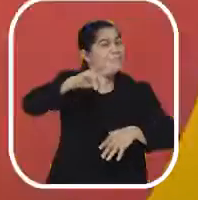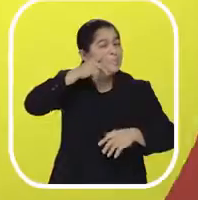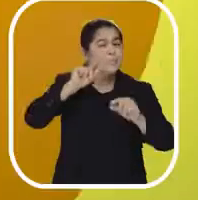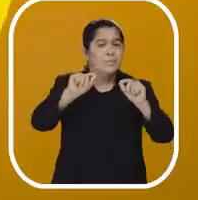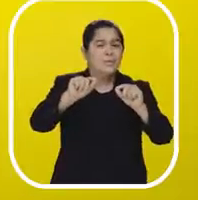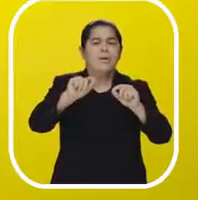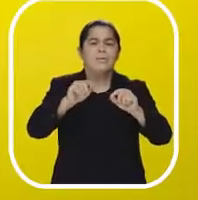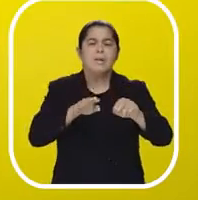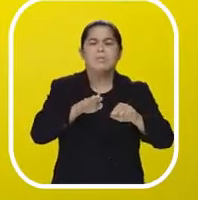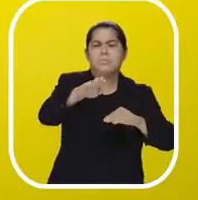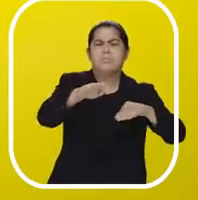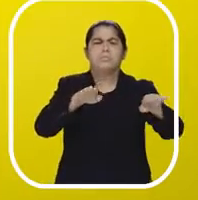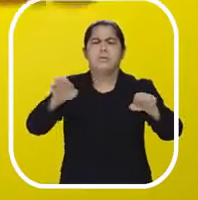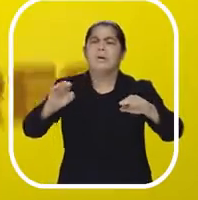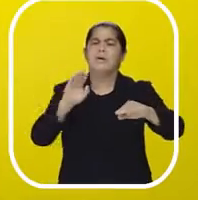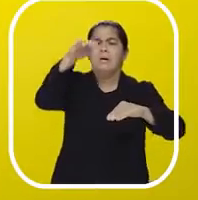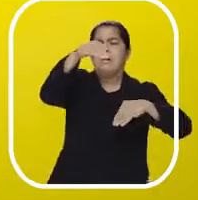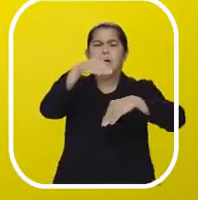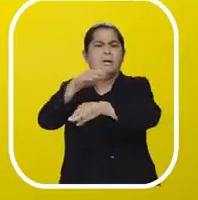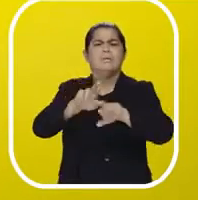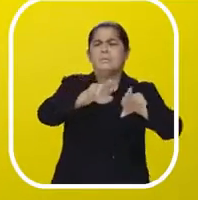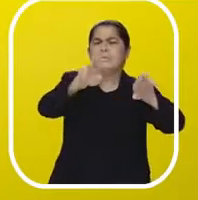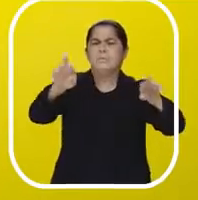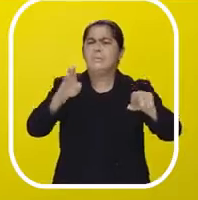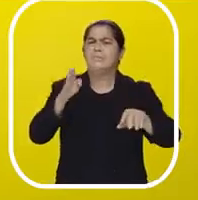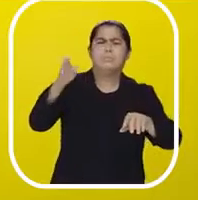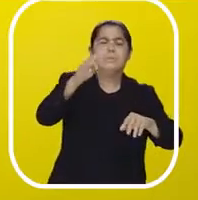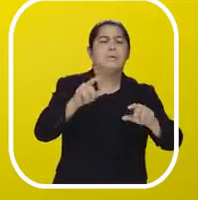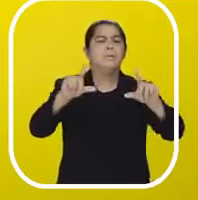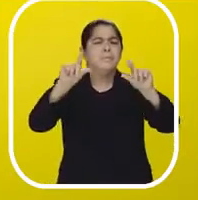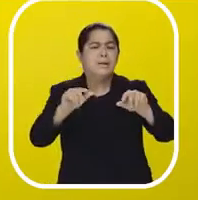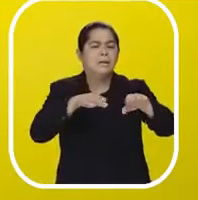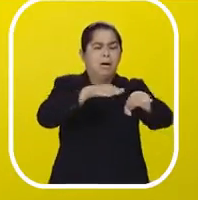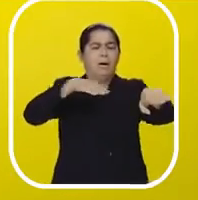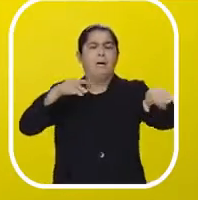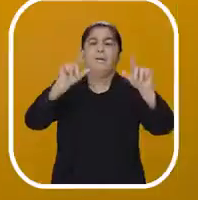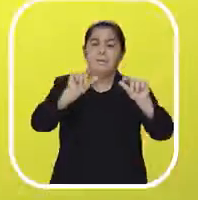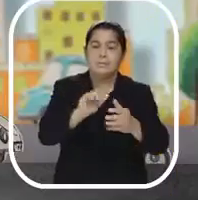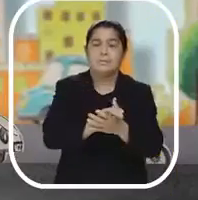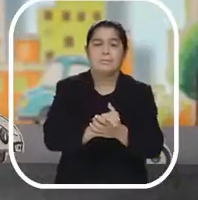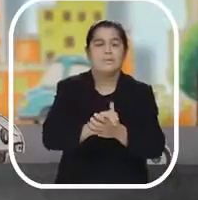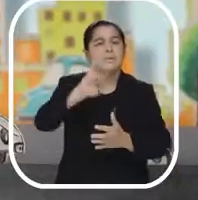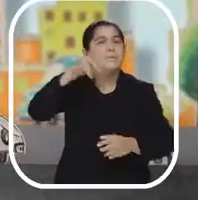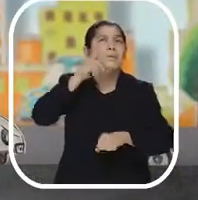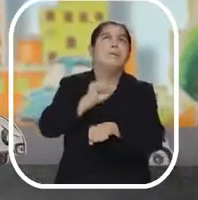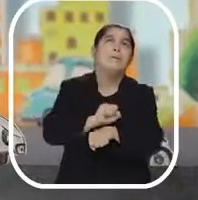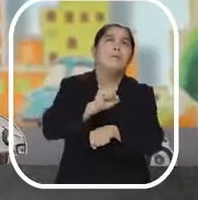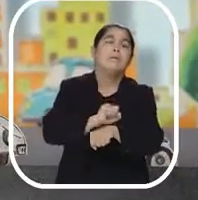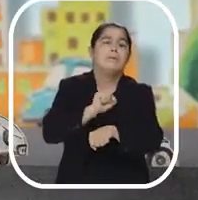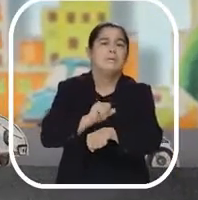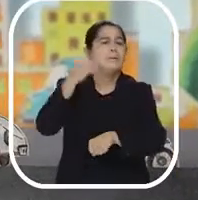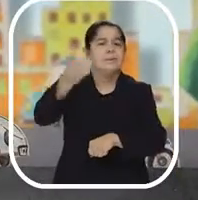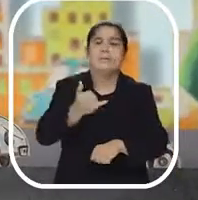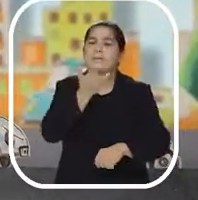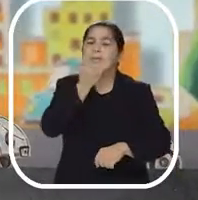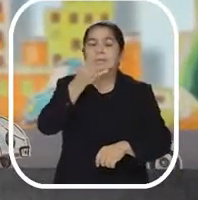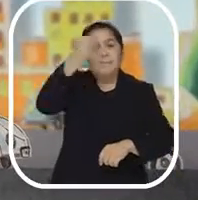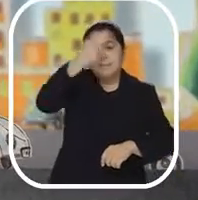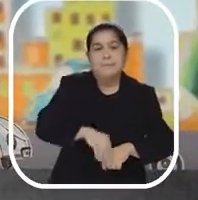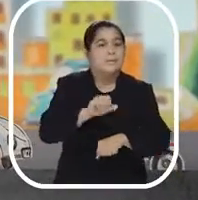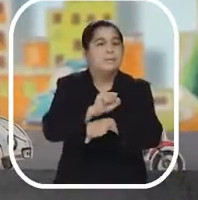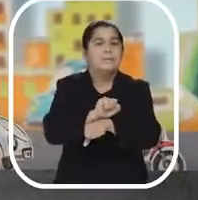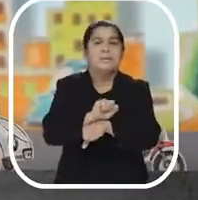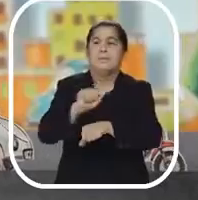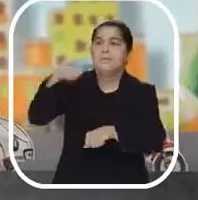A cidade terá mais corredores, viadutos e acessos para desafogar o trânsito. João Pessoa já esperou demais. Não